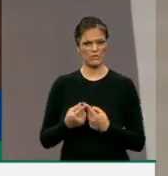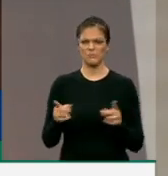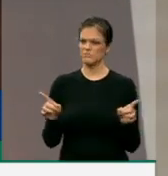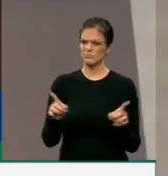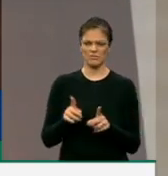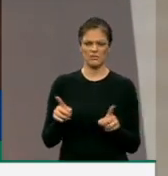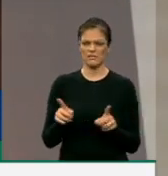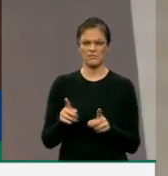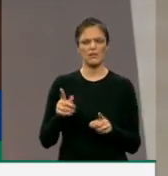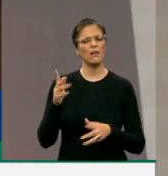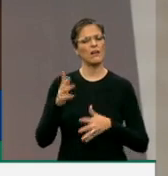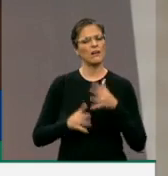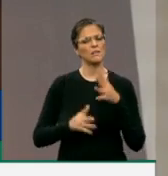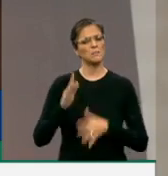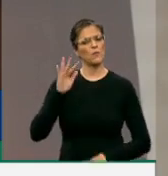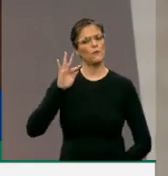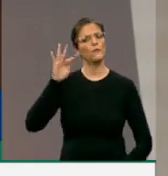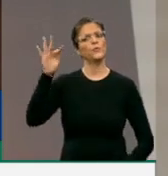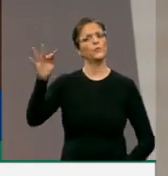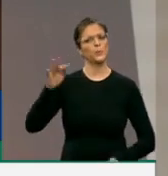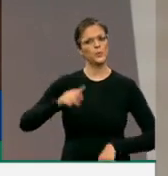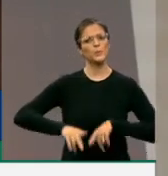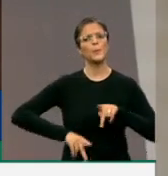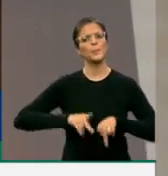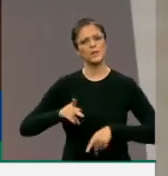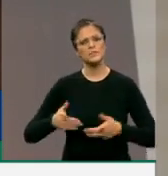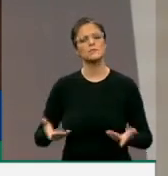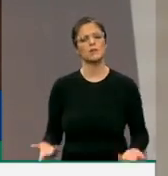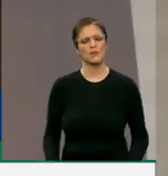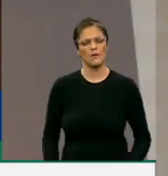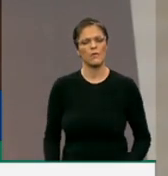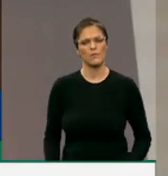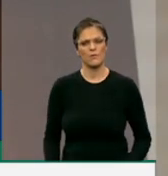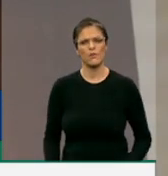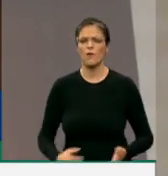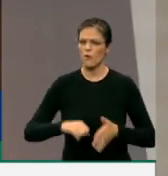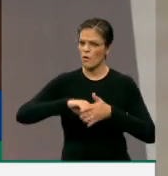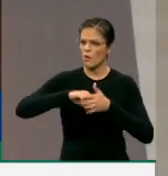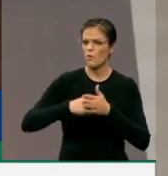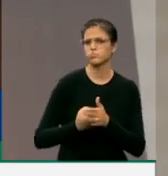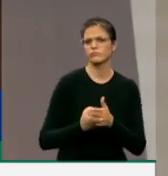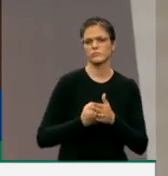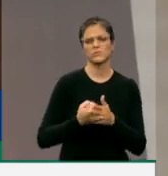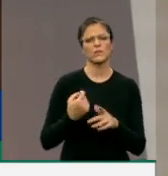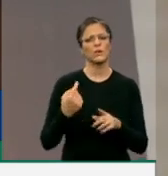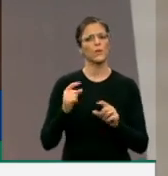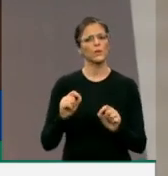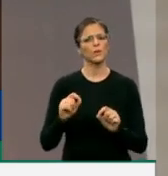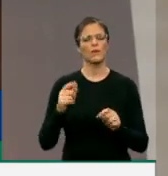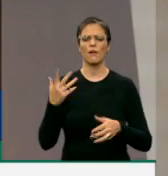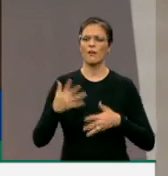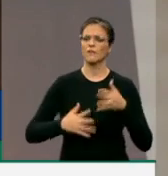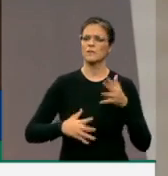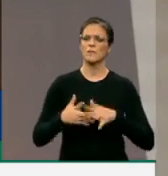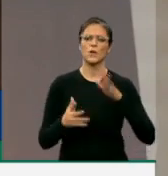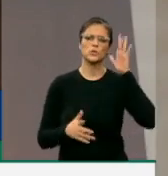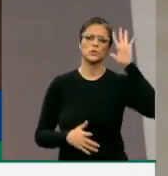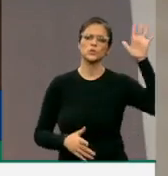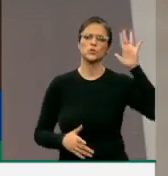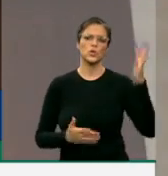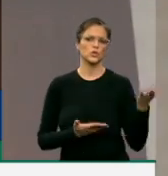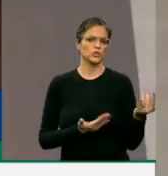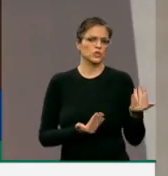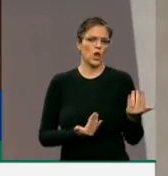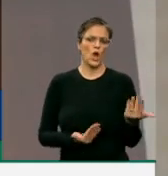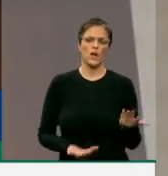futuro de uma geração inteira. Eles estão obstruindo o sonho de inúmeros jovens. Porque o FUNDED é muito importante